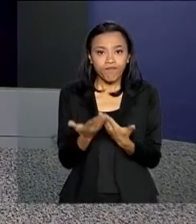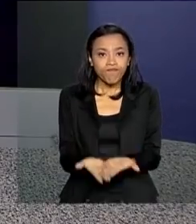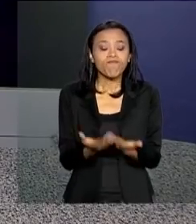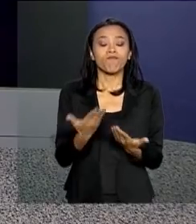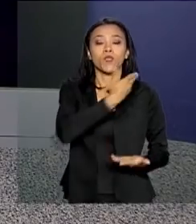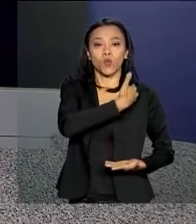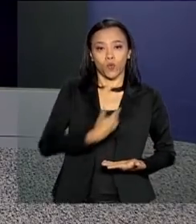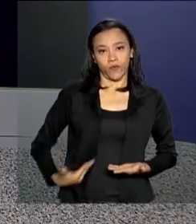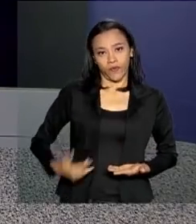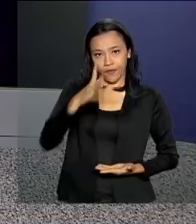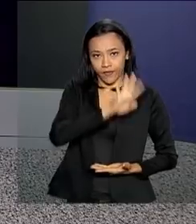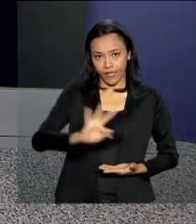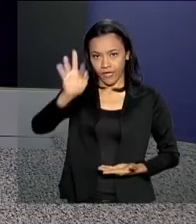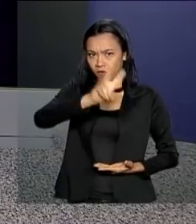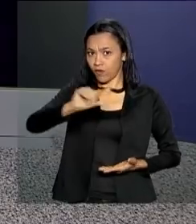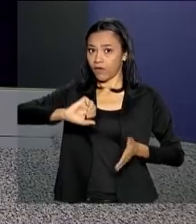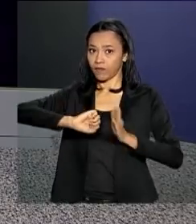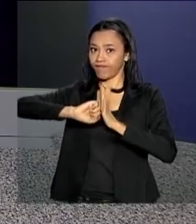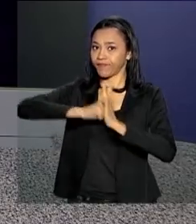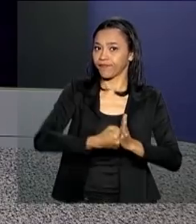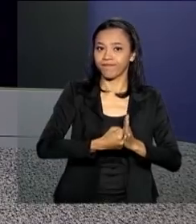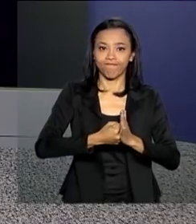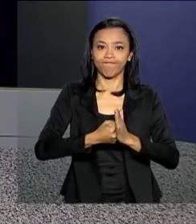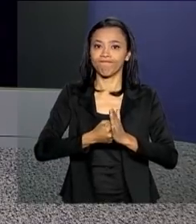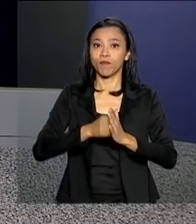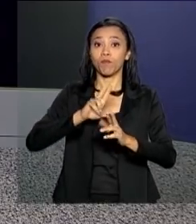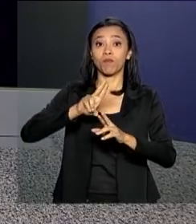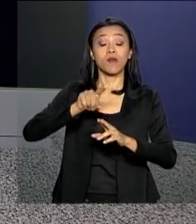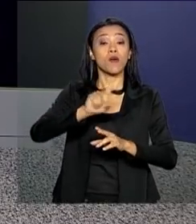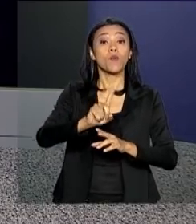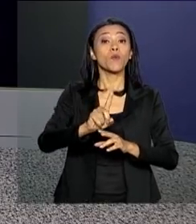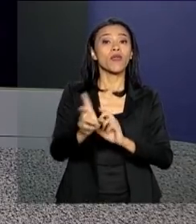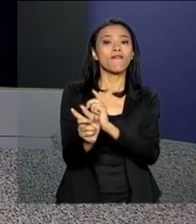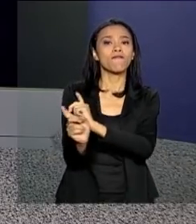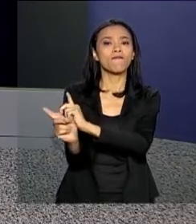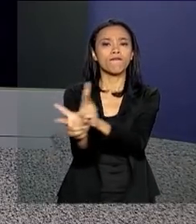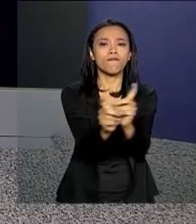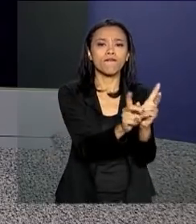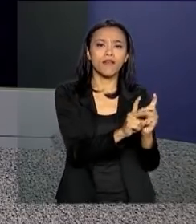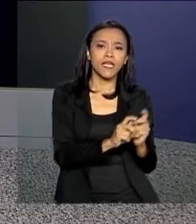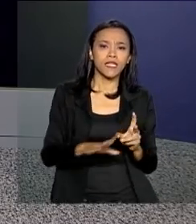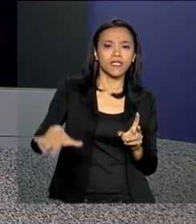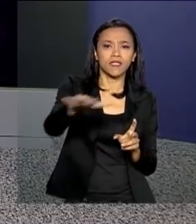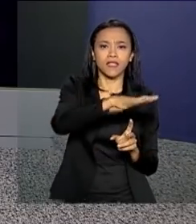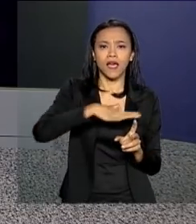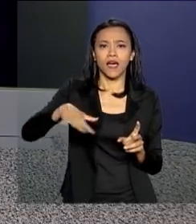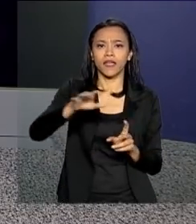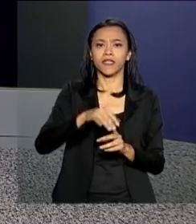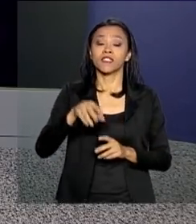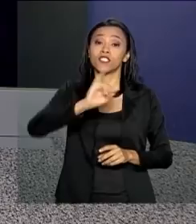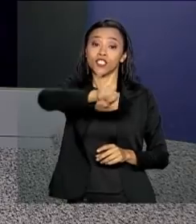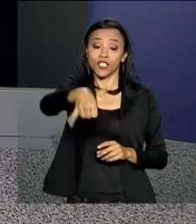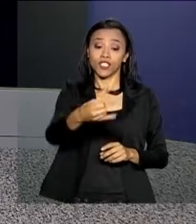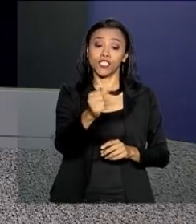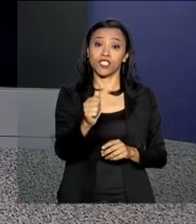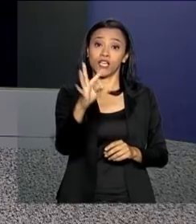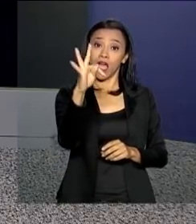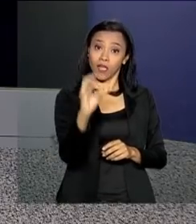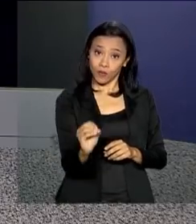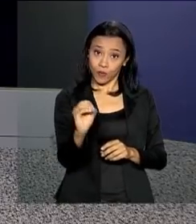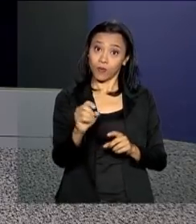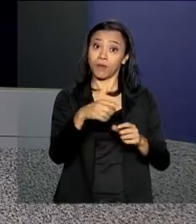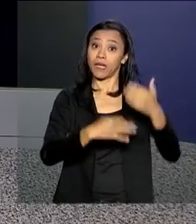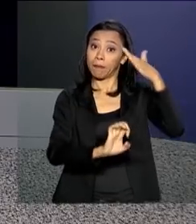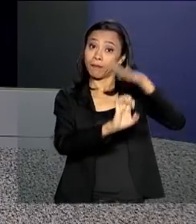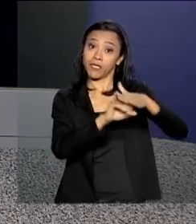governo federal não vai vetar por meio de uma ação especial a venda do setor de jatos comerciais da Embraer para a empresa norte-americana